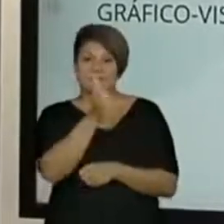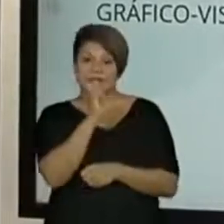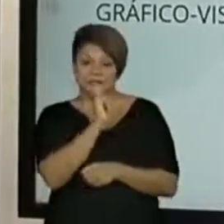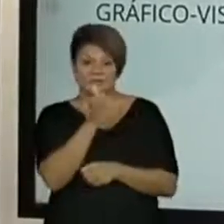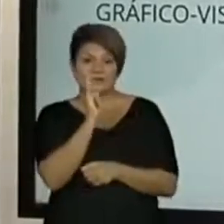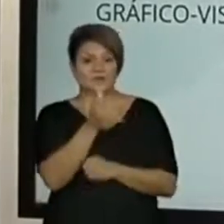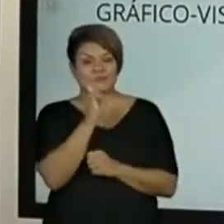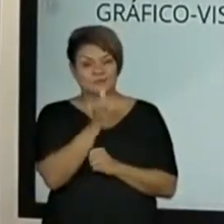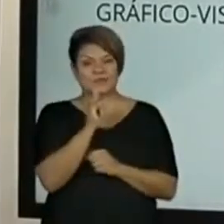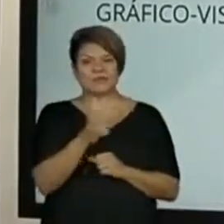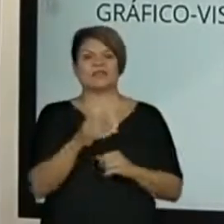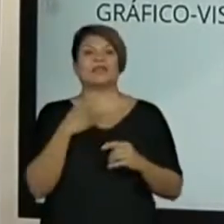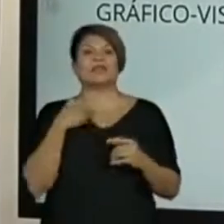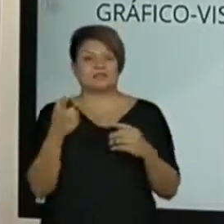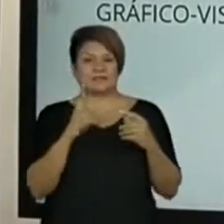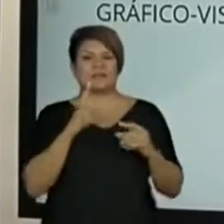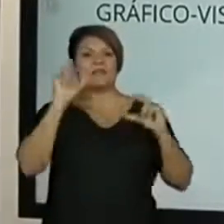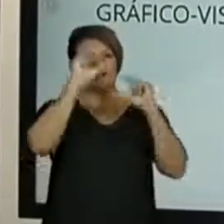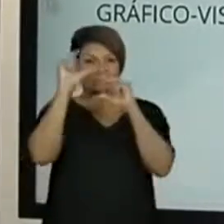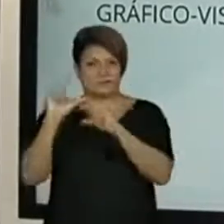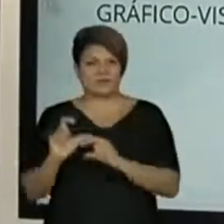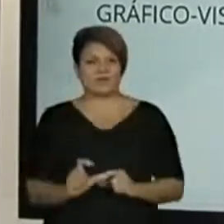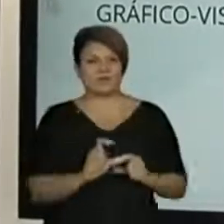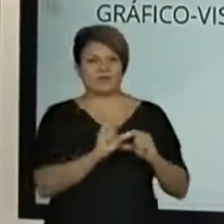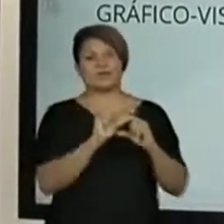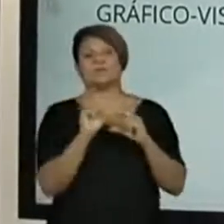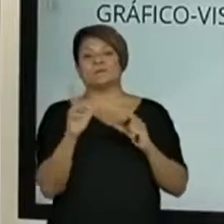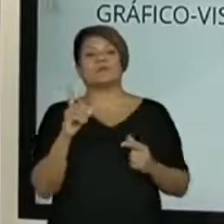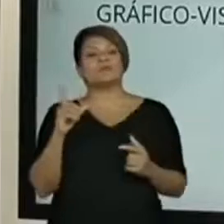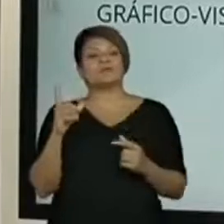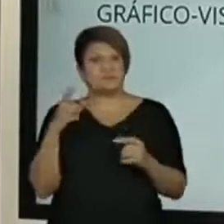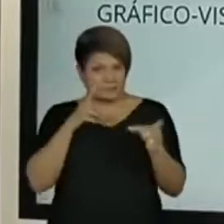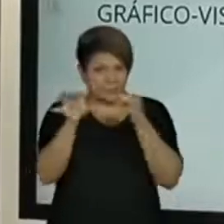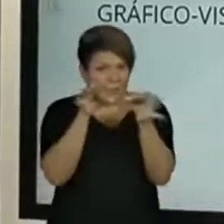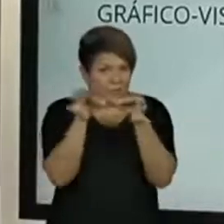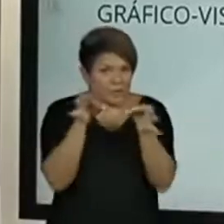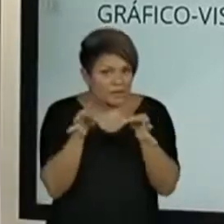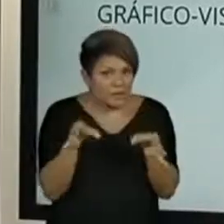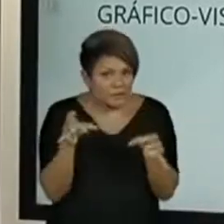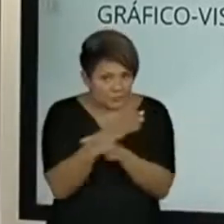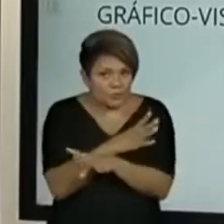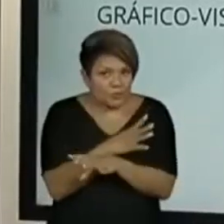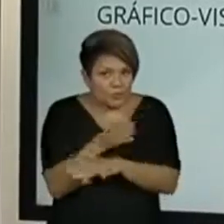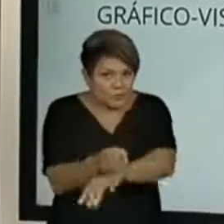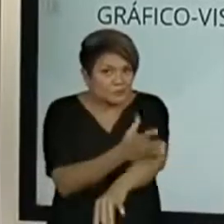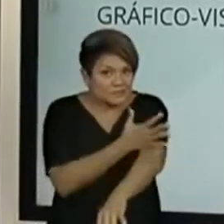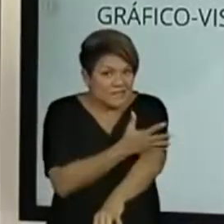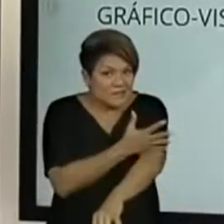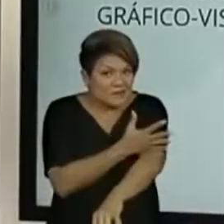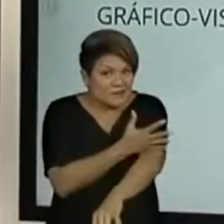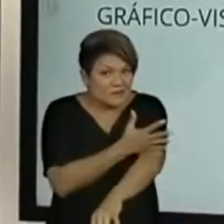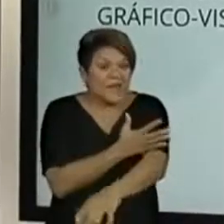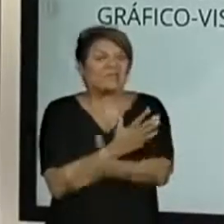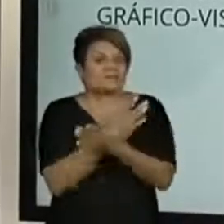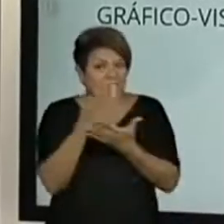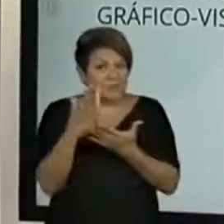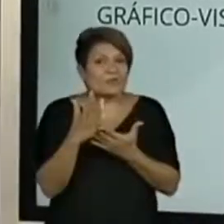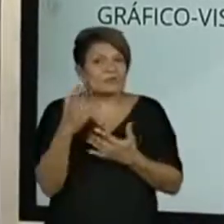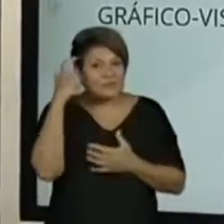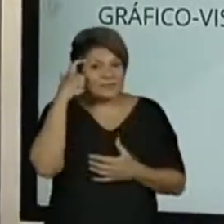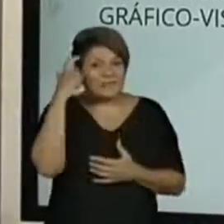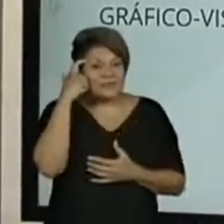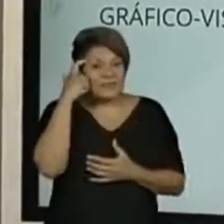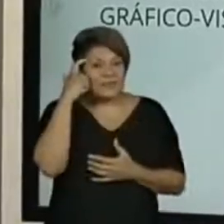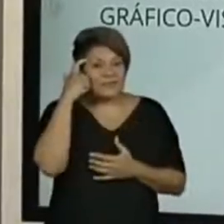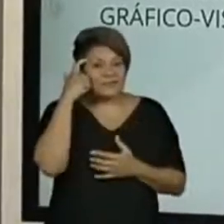dentro dessas histórias em quadrinhos. Estão preparados para essa emoção? A gente vai pensar em todos